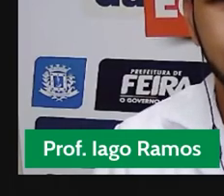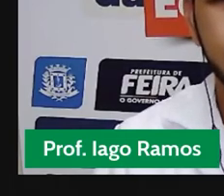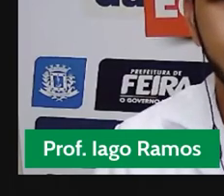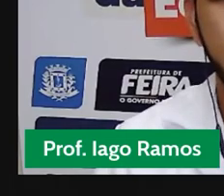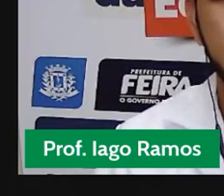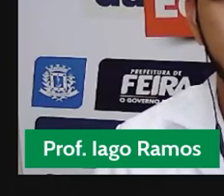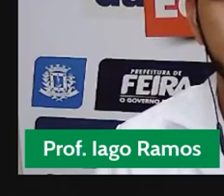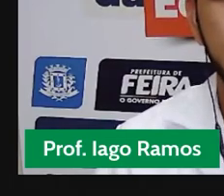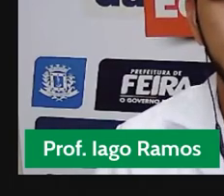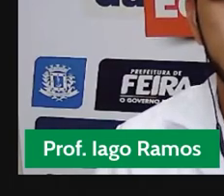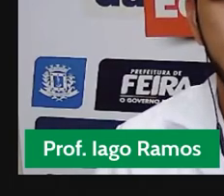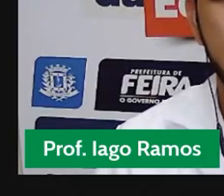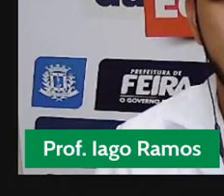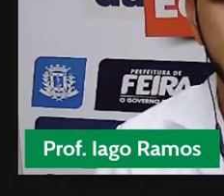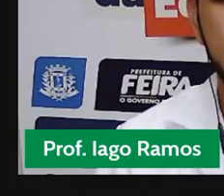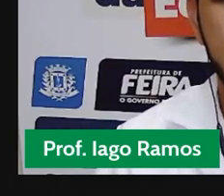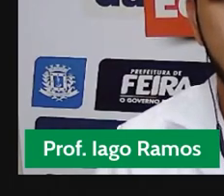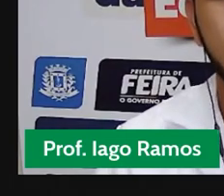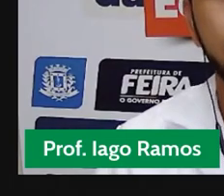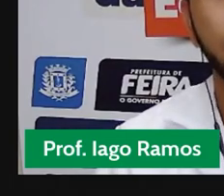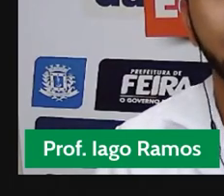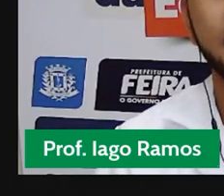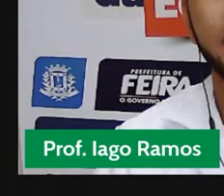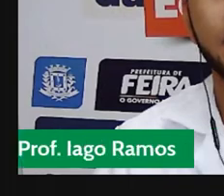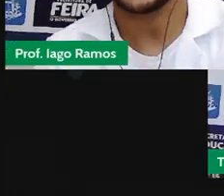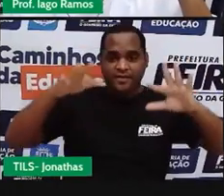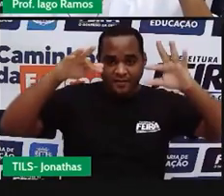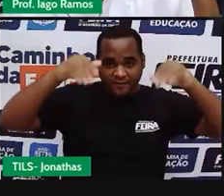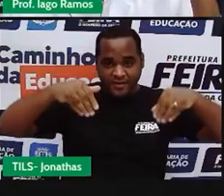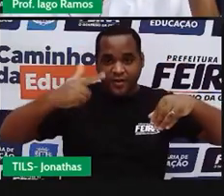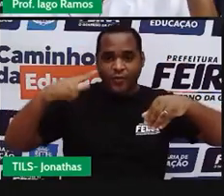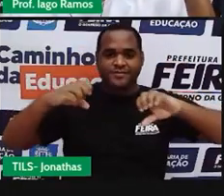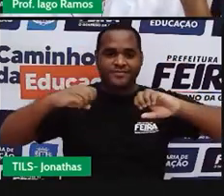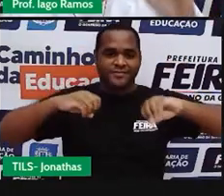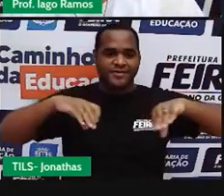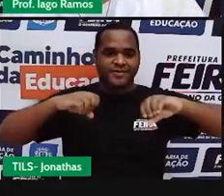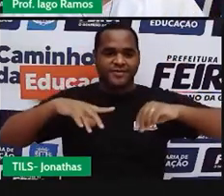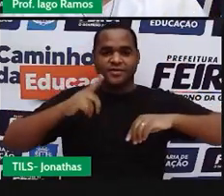pra gente finalizar a nossa aula de novo em 3, 2, 1.